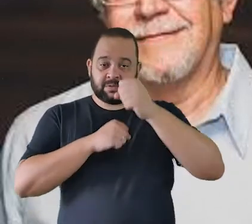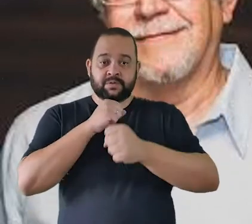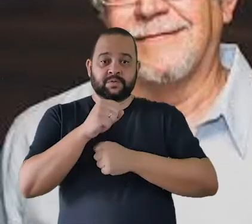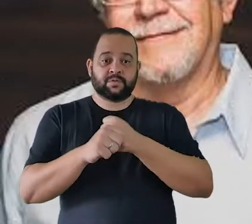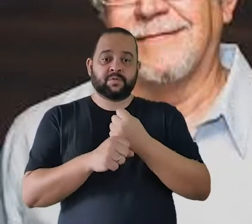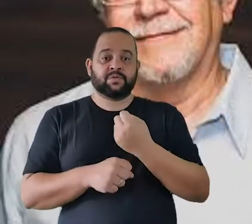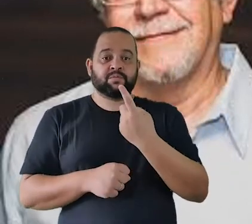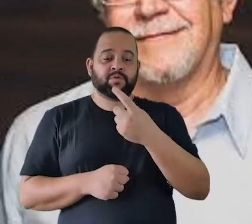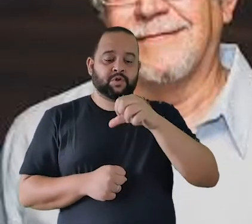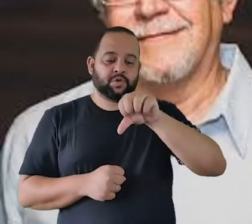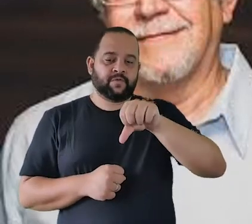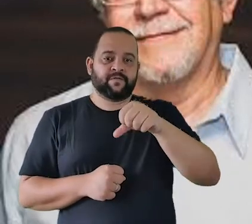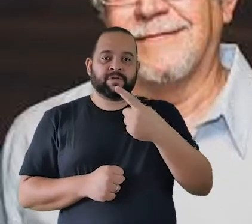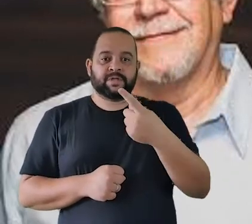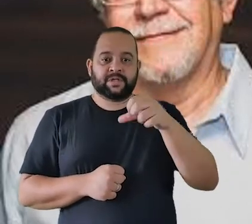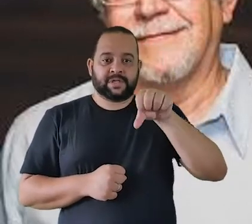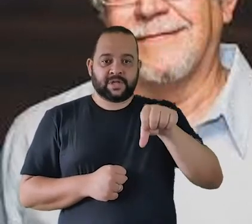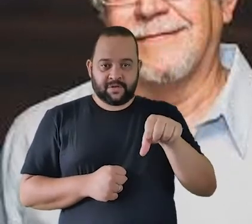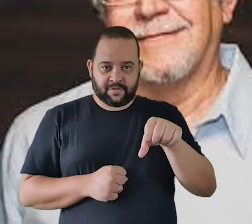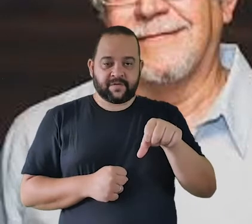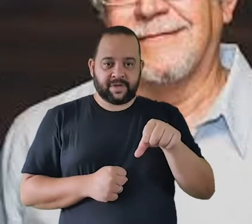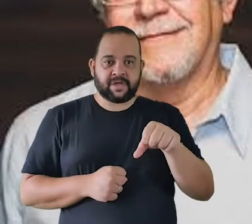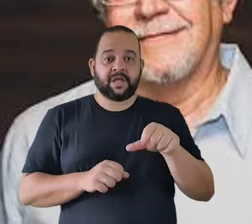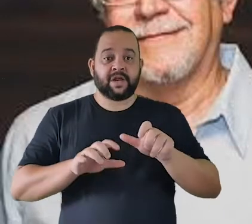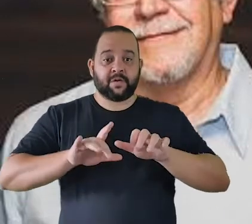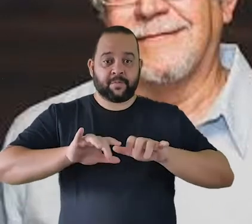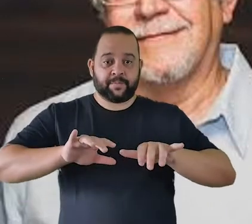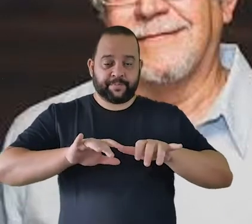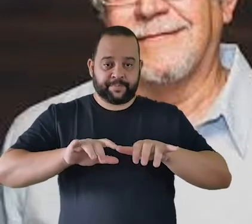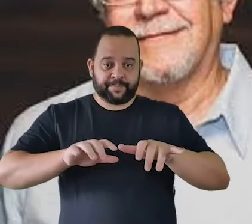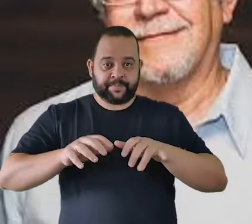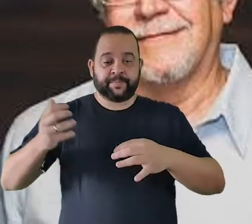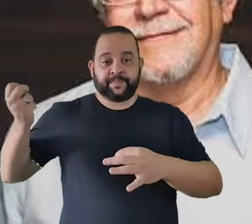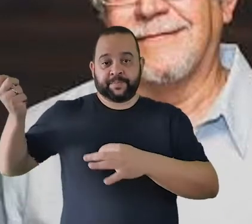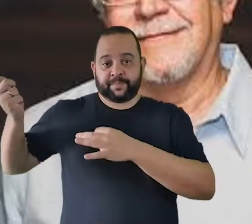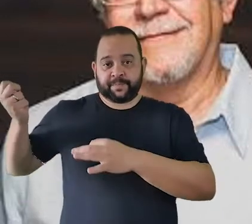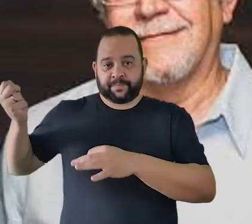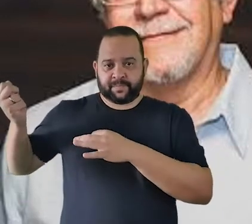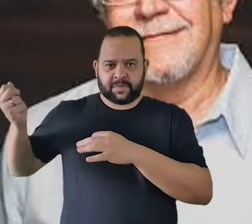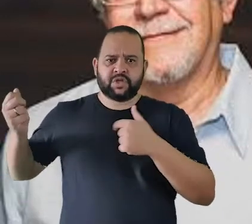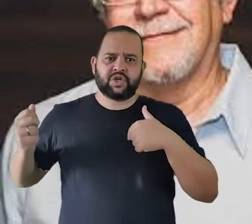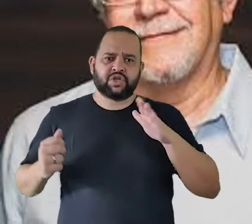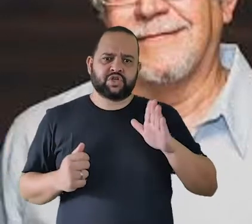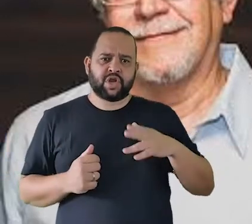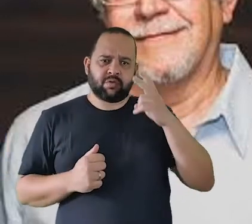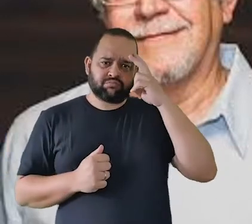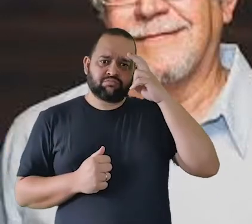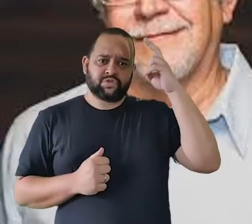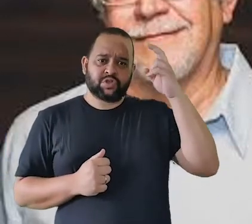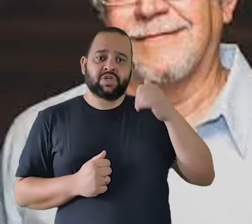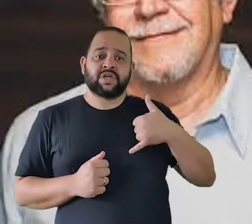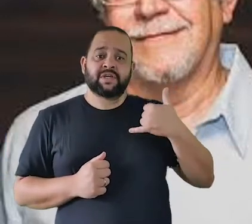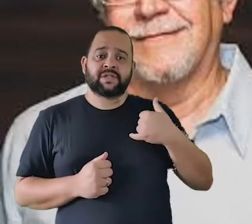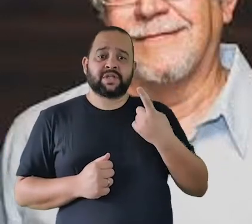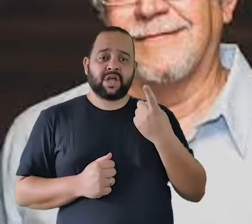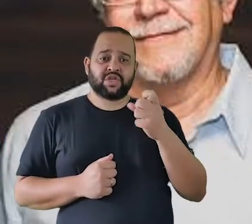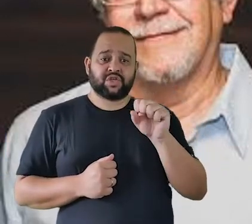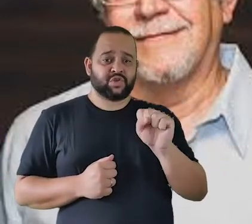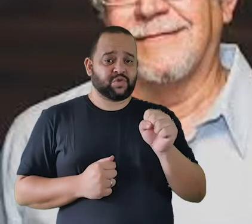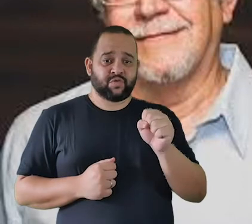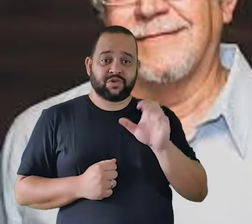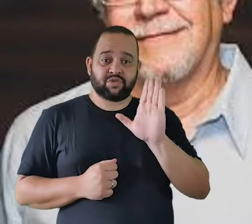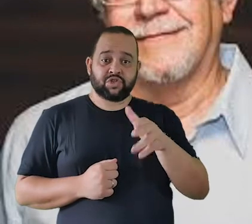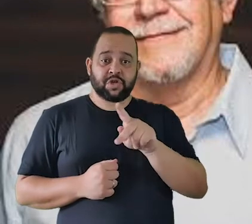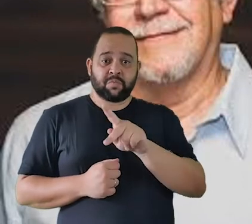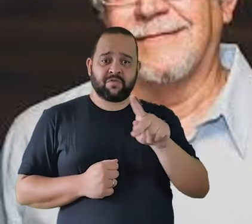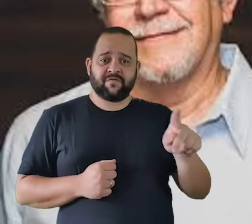violinista e pianista. E ele era meio um garoto prodígio, assim, porque já aos 18 anos, ele já era professor do Conservatório de Música